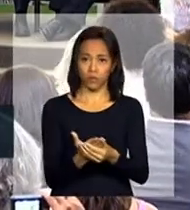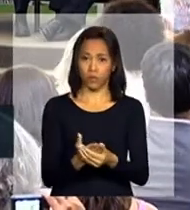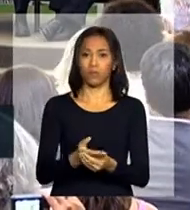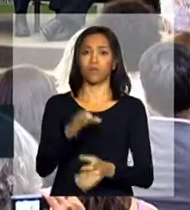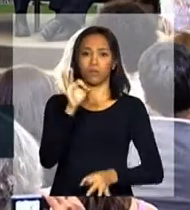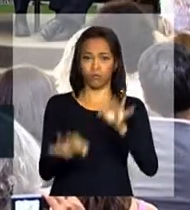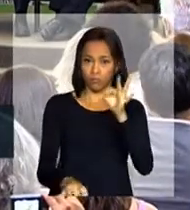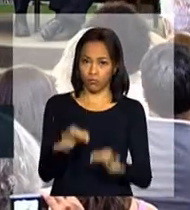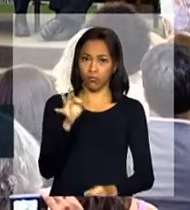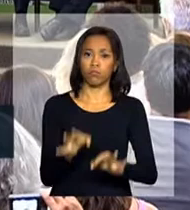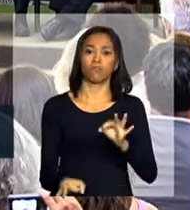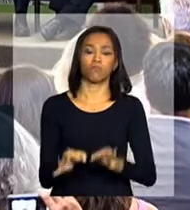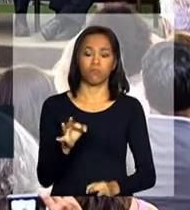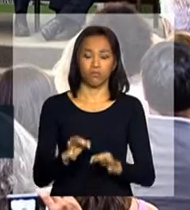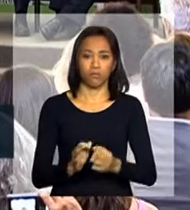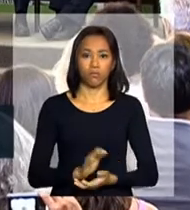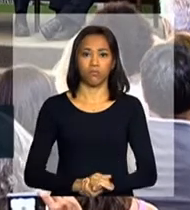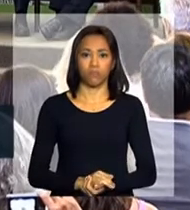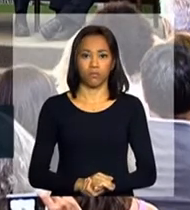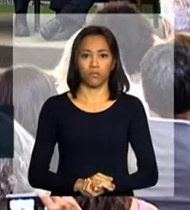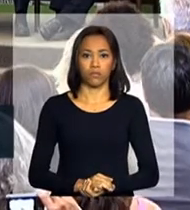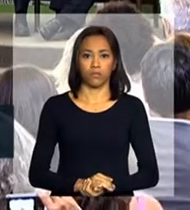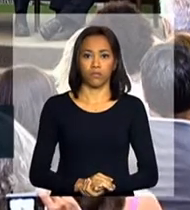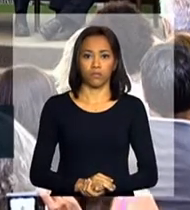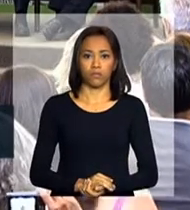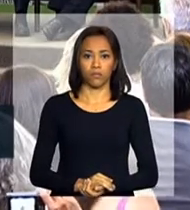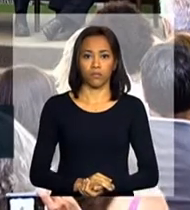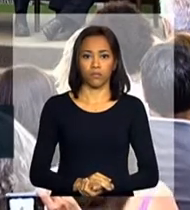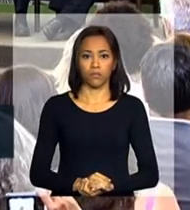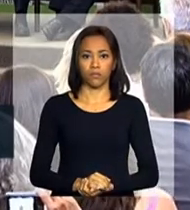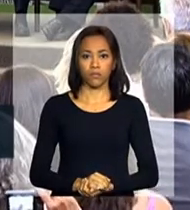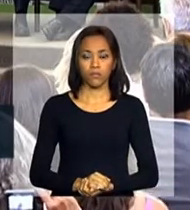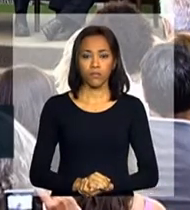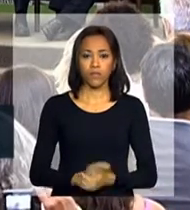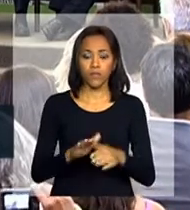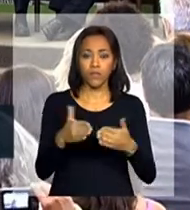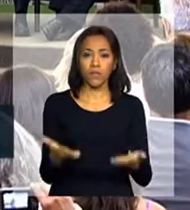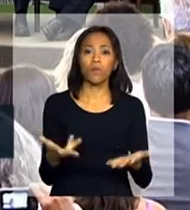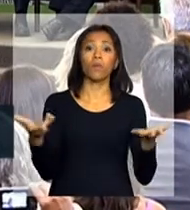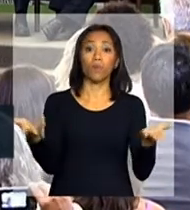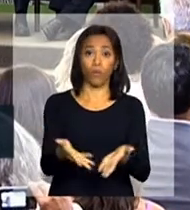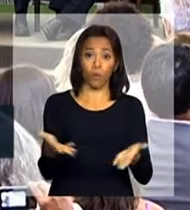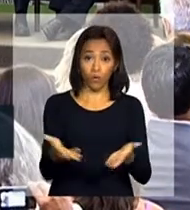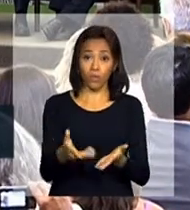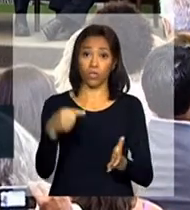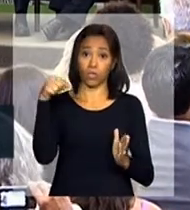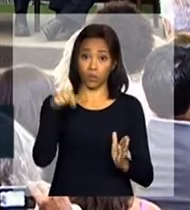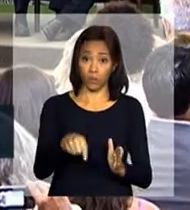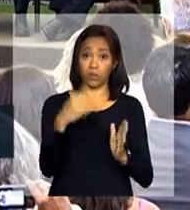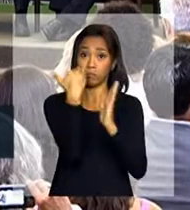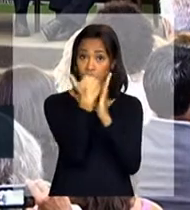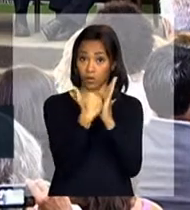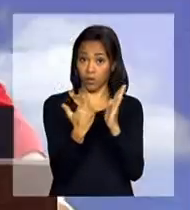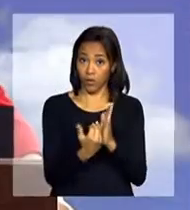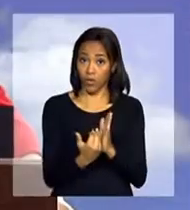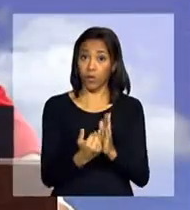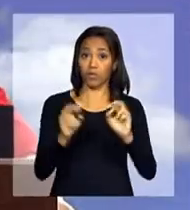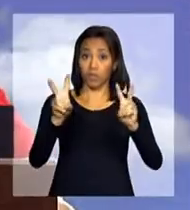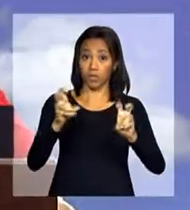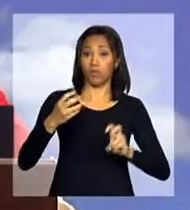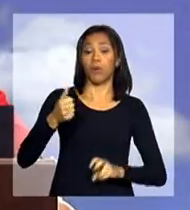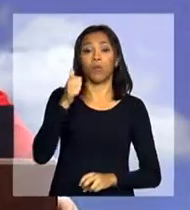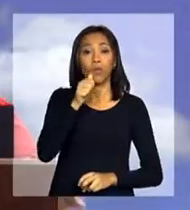em ato e delito. Então, hoje, aqui, com o programa Mulher Viver Sem